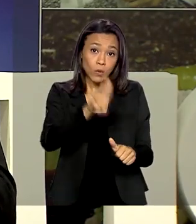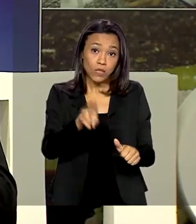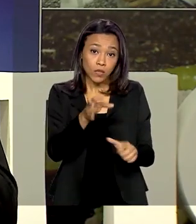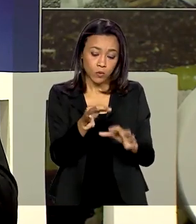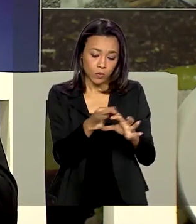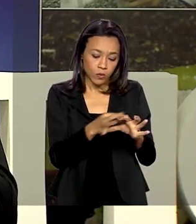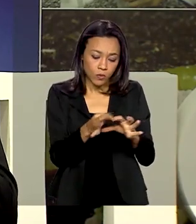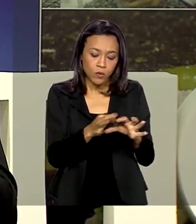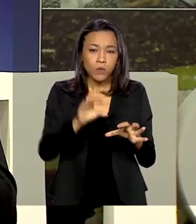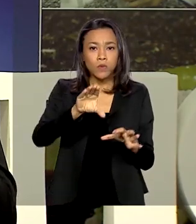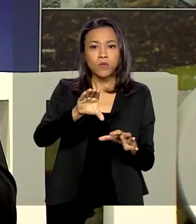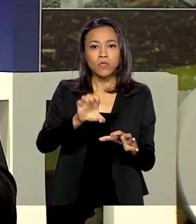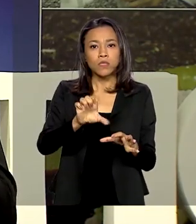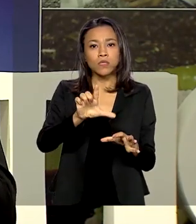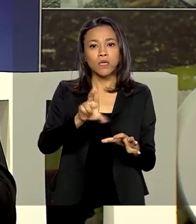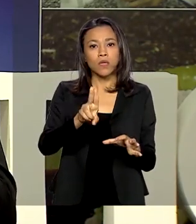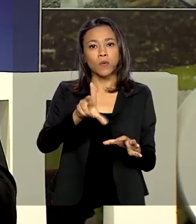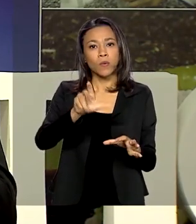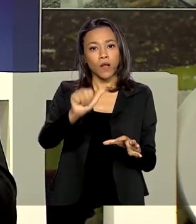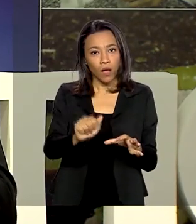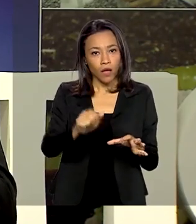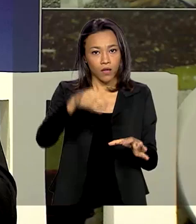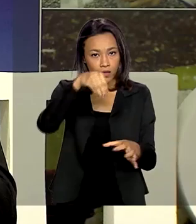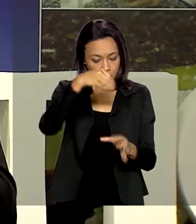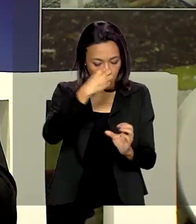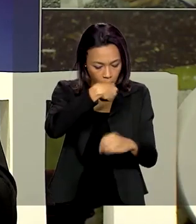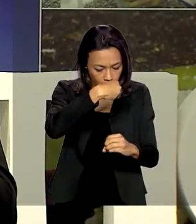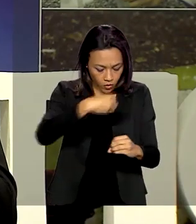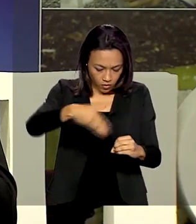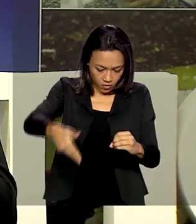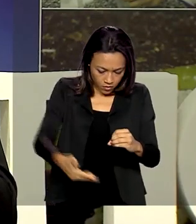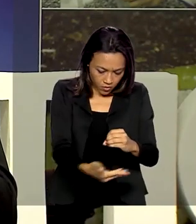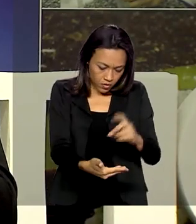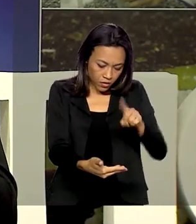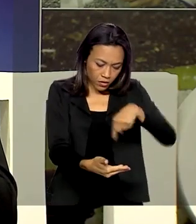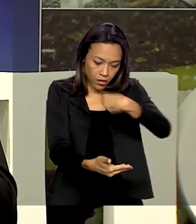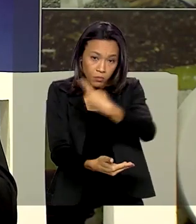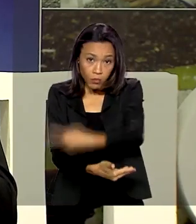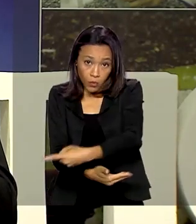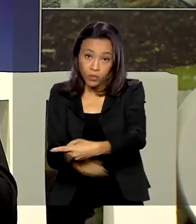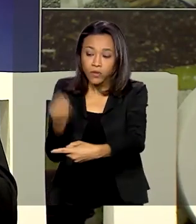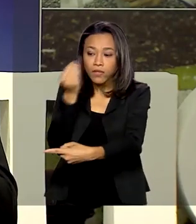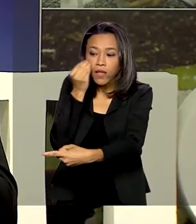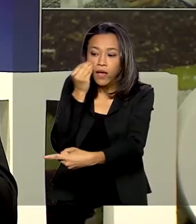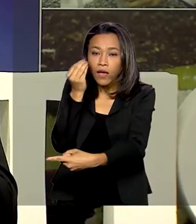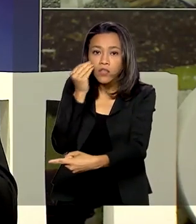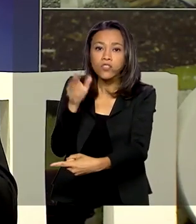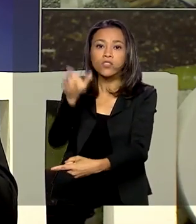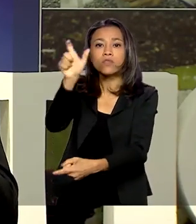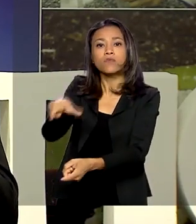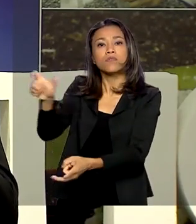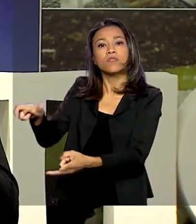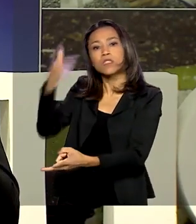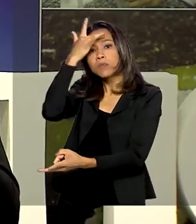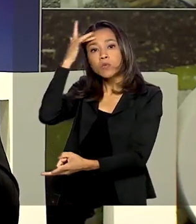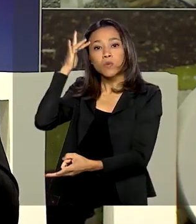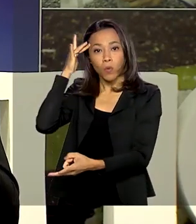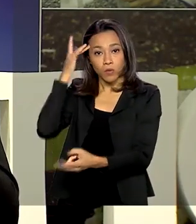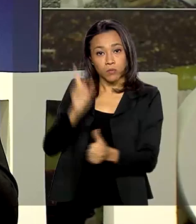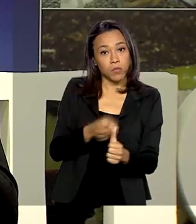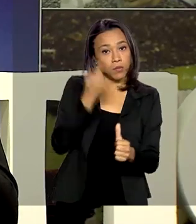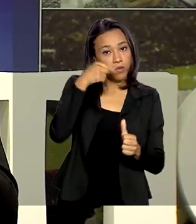em condições de laboratório, e depois os testes clínicos em pacientes, para que a gente possa realmente